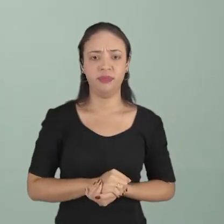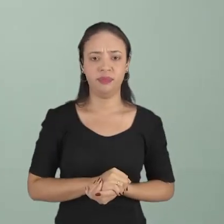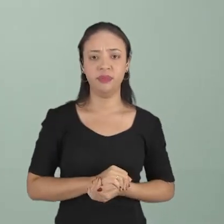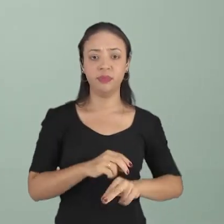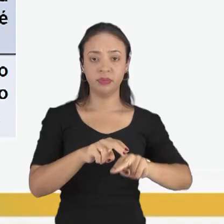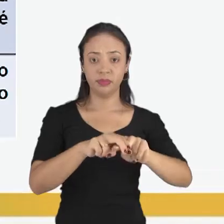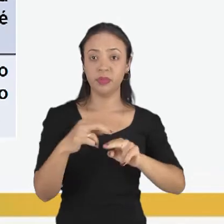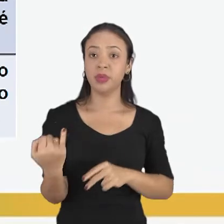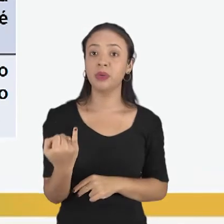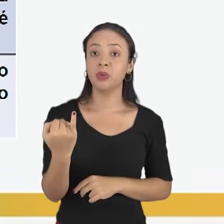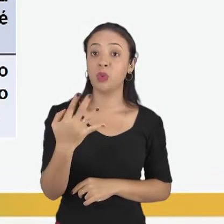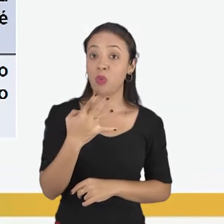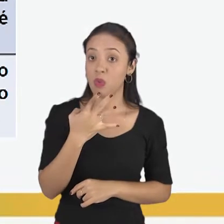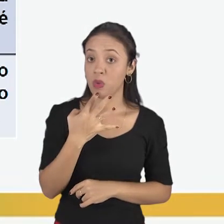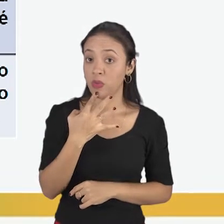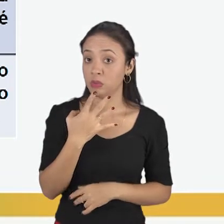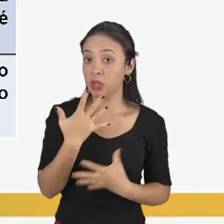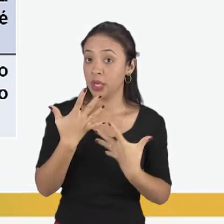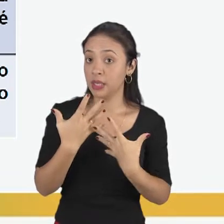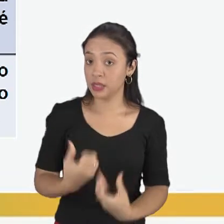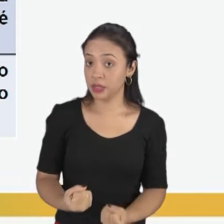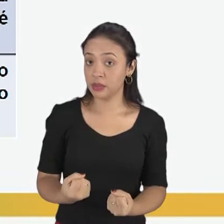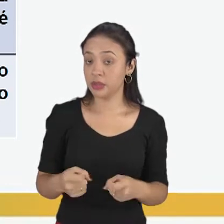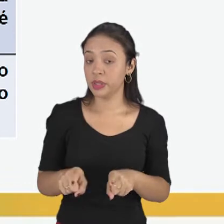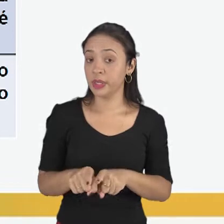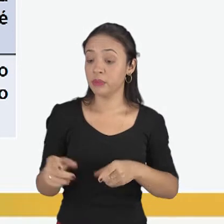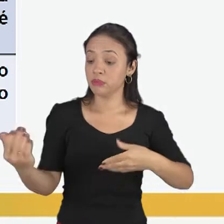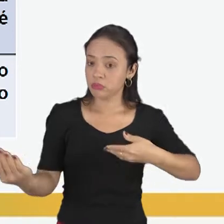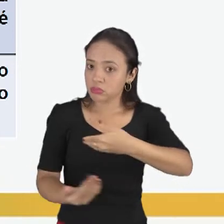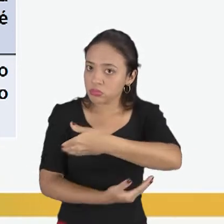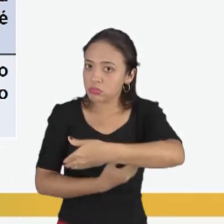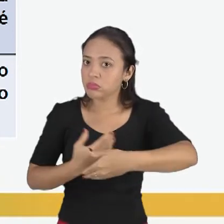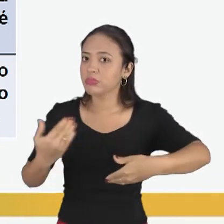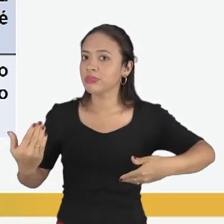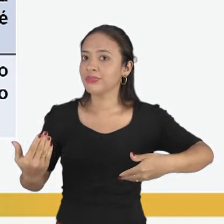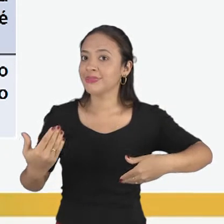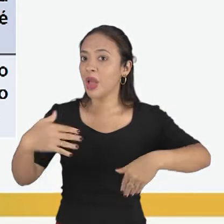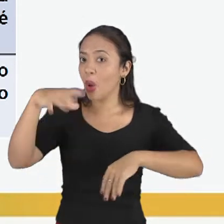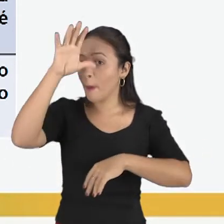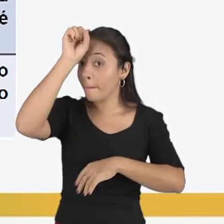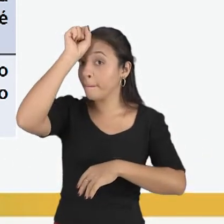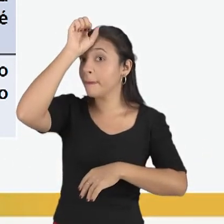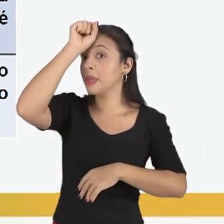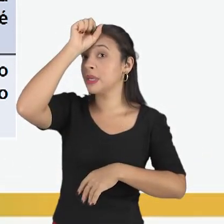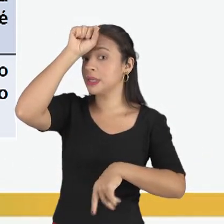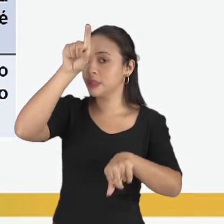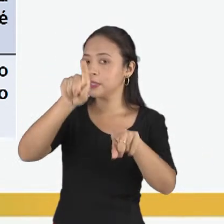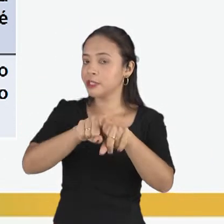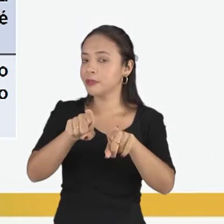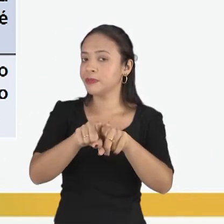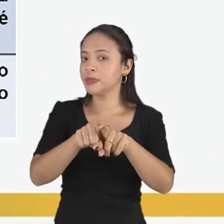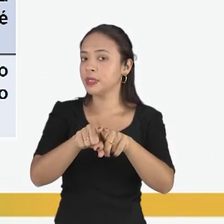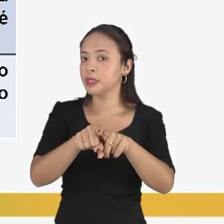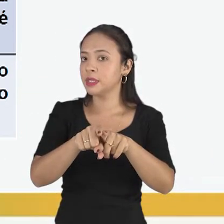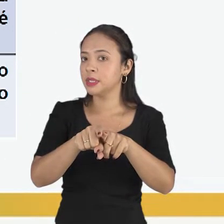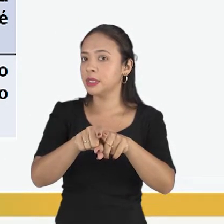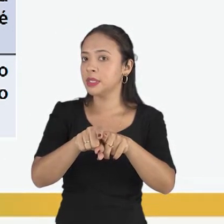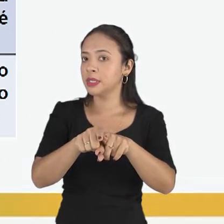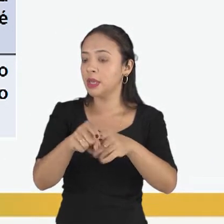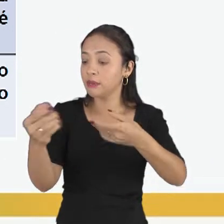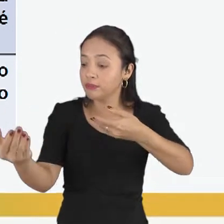Conhecer, aceitar, conviver para aprender a acolher e respeitar.